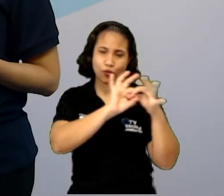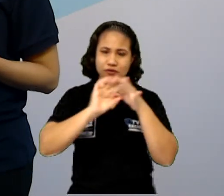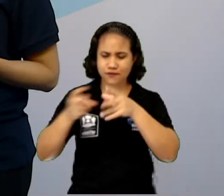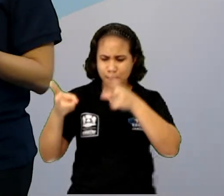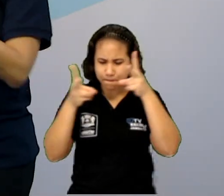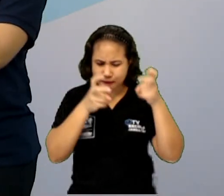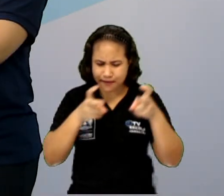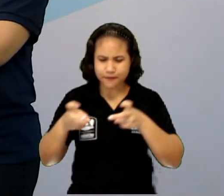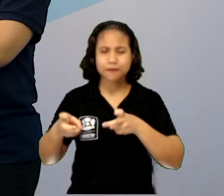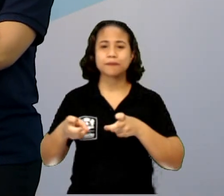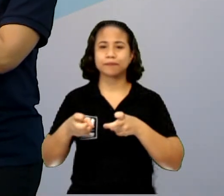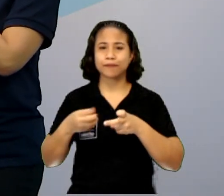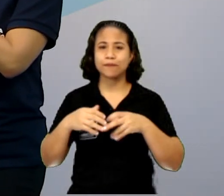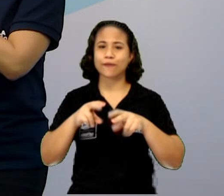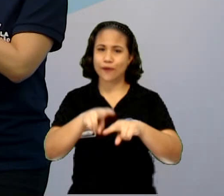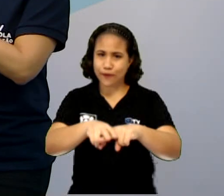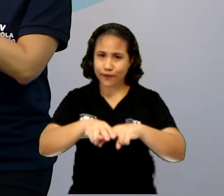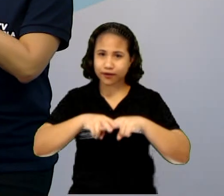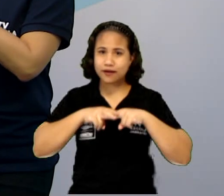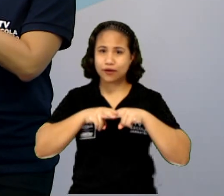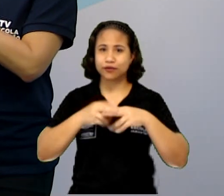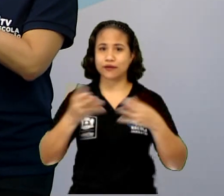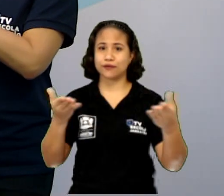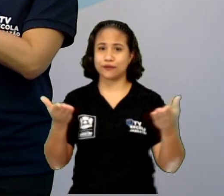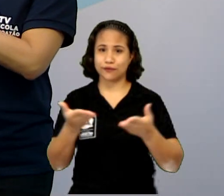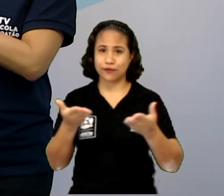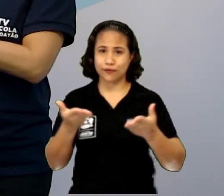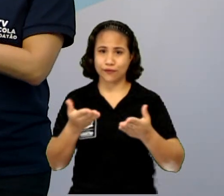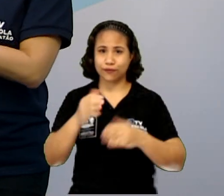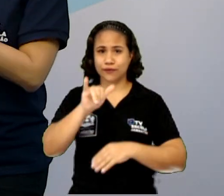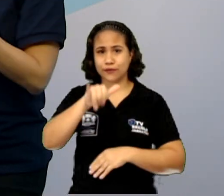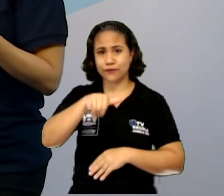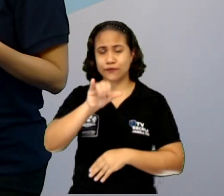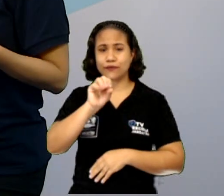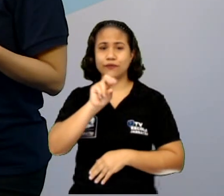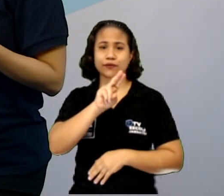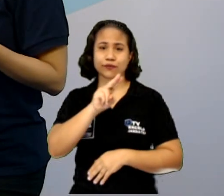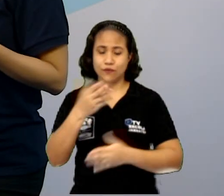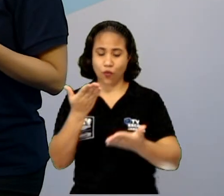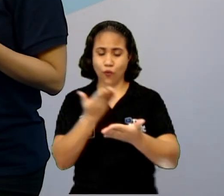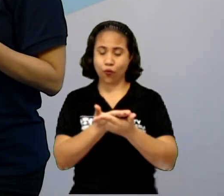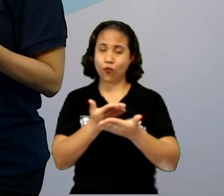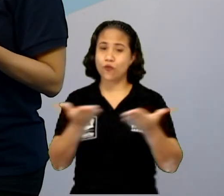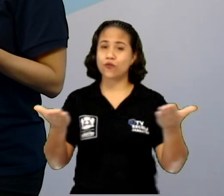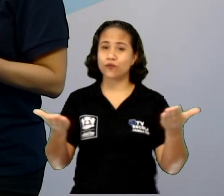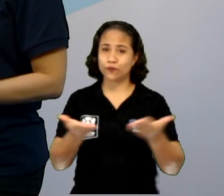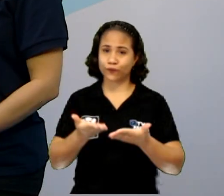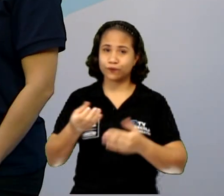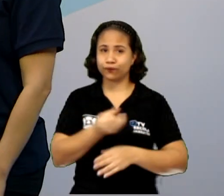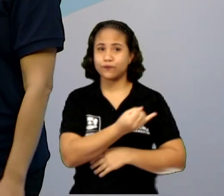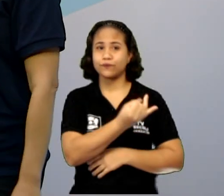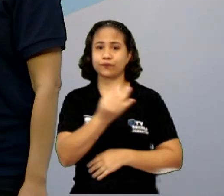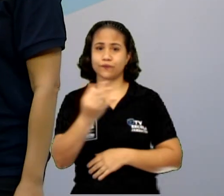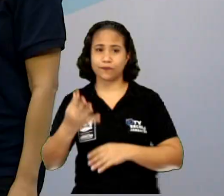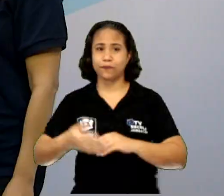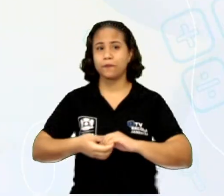Certo? Por isso que a gente tá vendo eles nesta aula de hoje, no plural. Então,